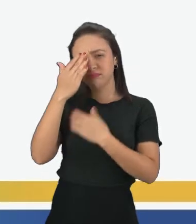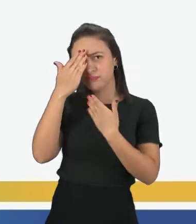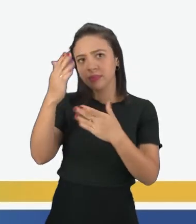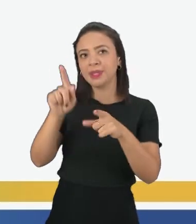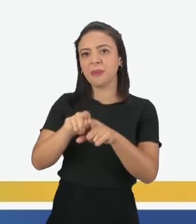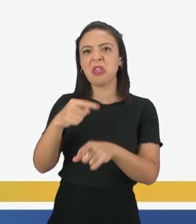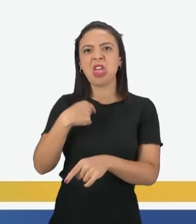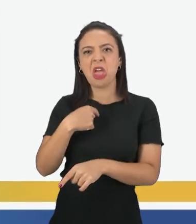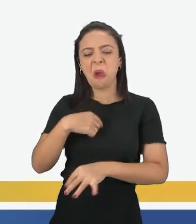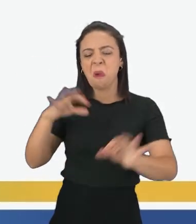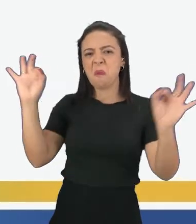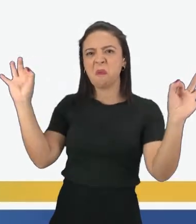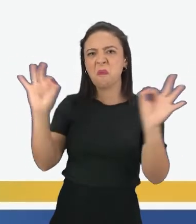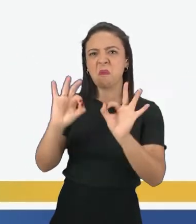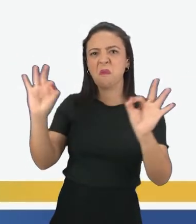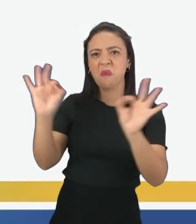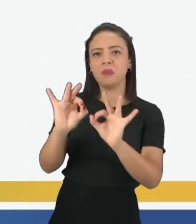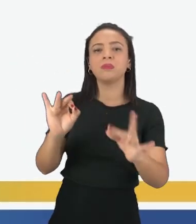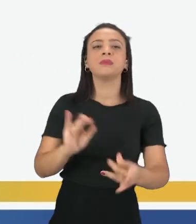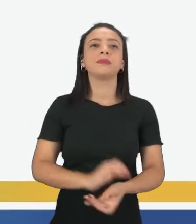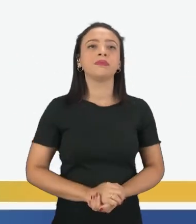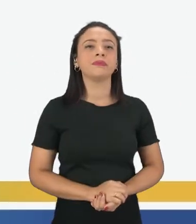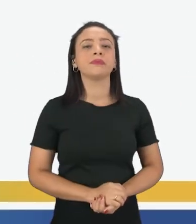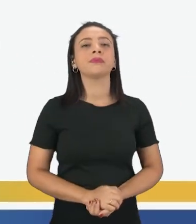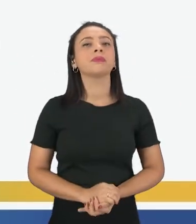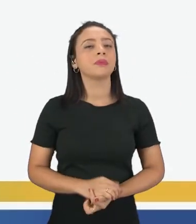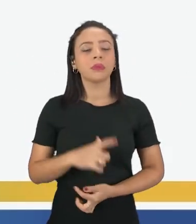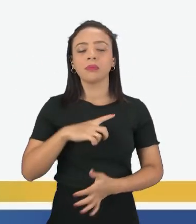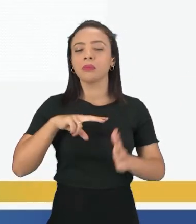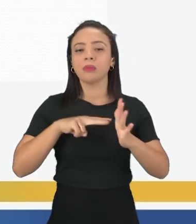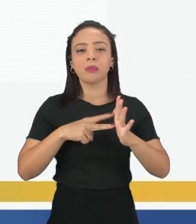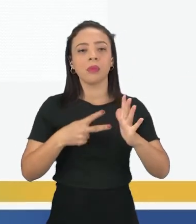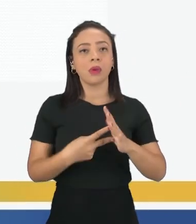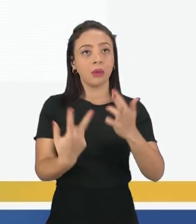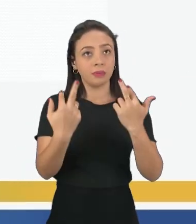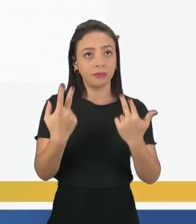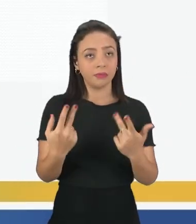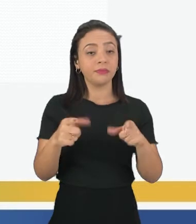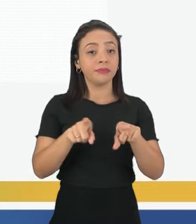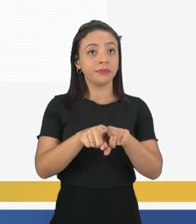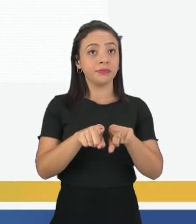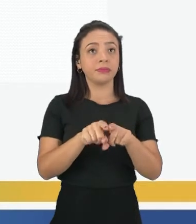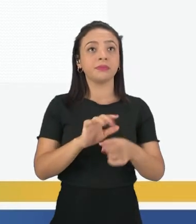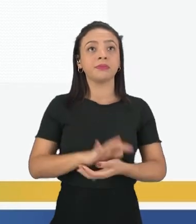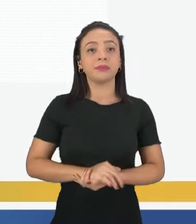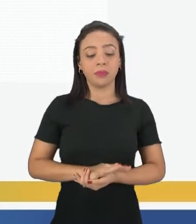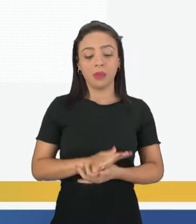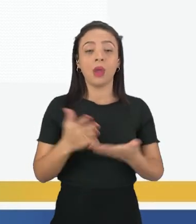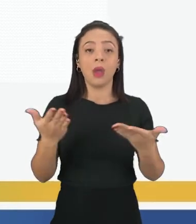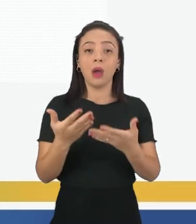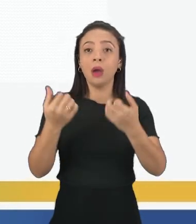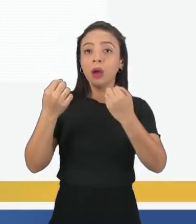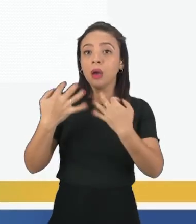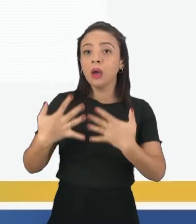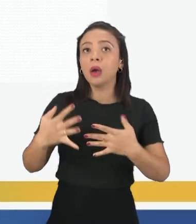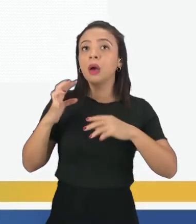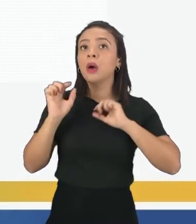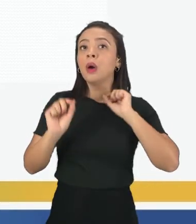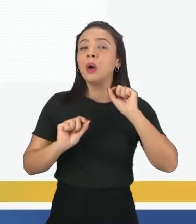essa última frase, ok? As três têm a mesma equivalência também. Muito bem. Agora vamos falar um pouquinho sobre